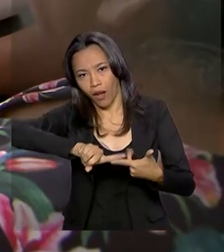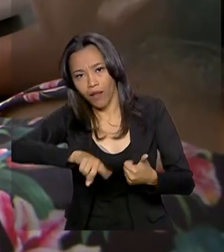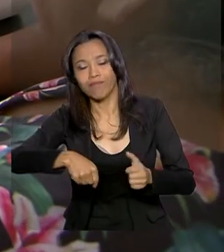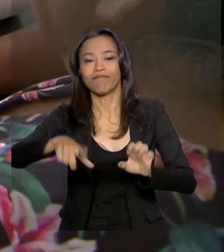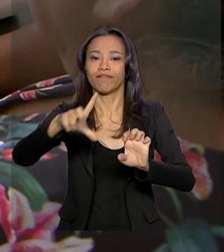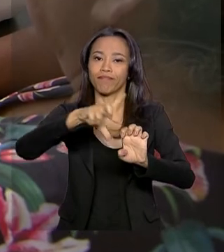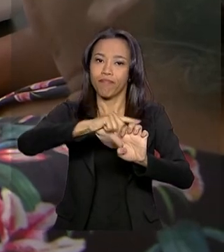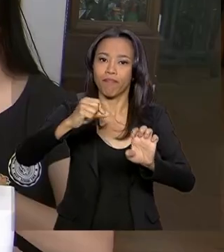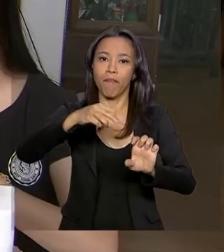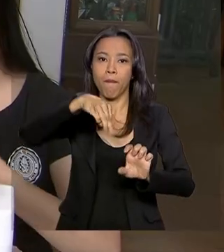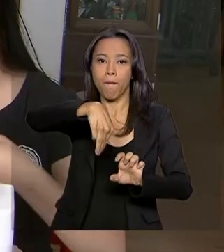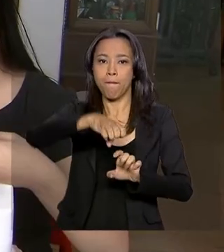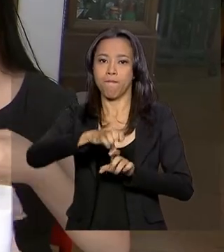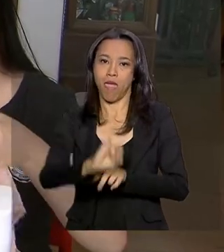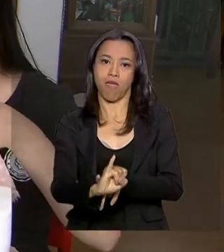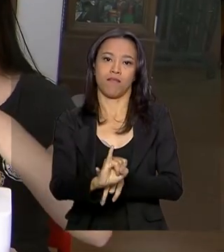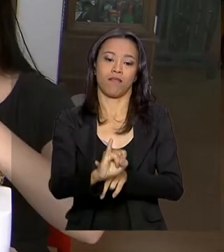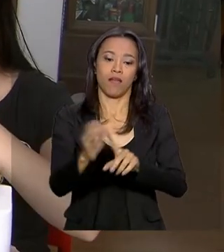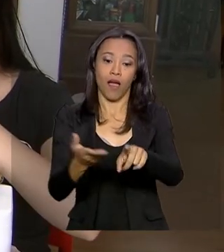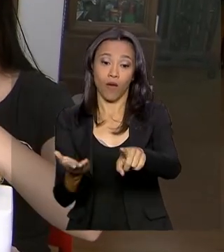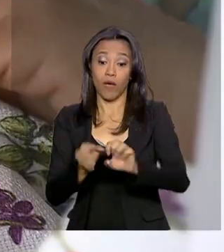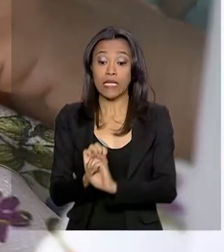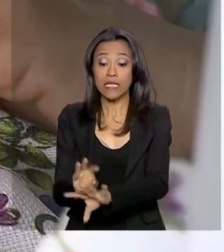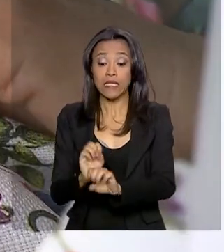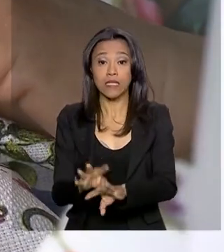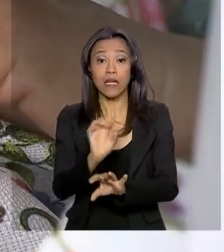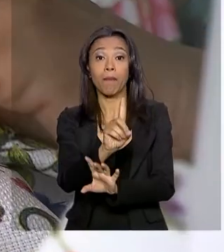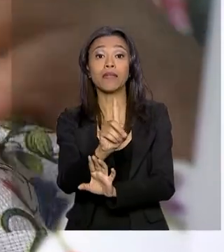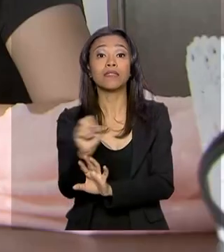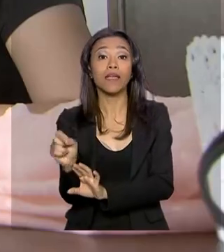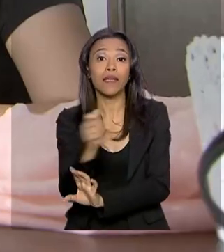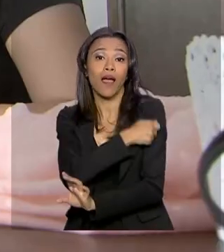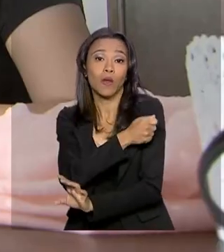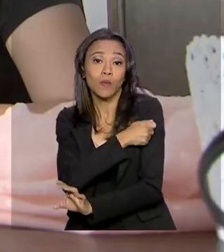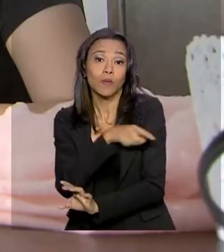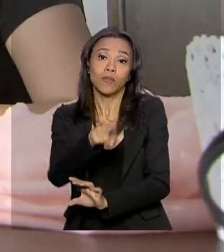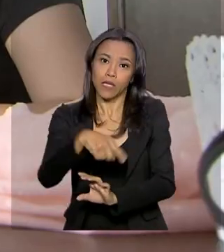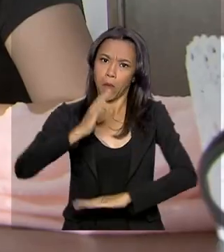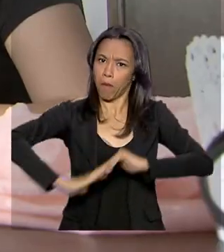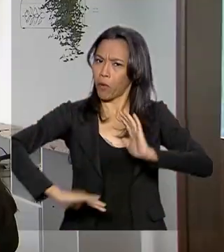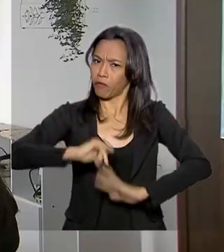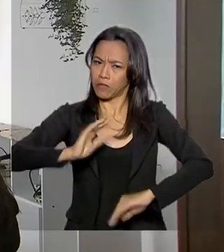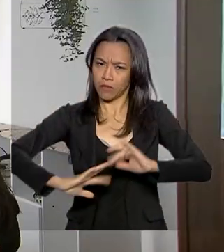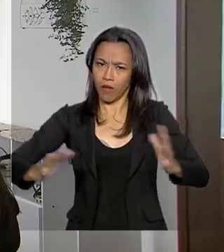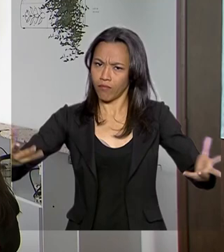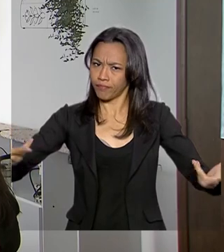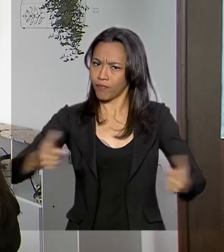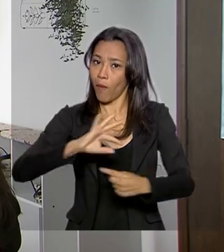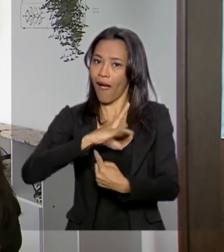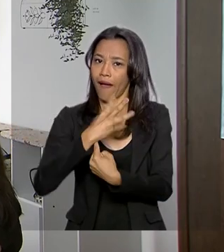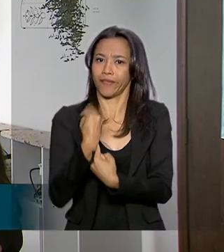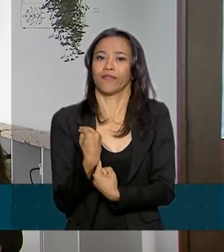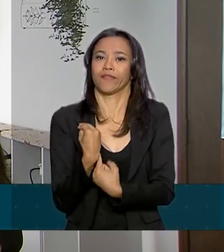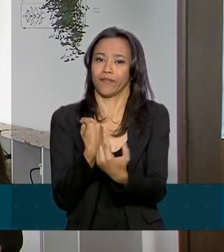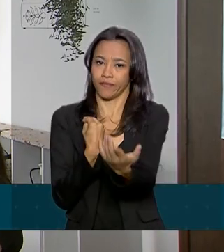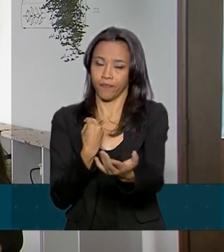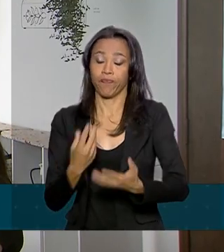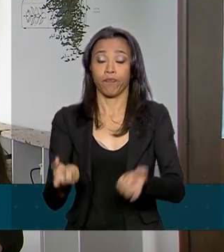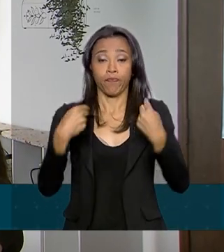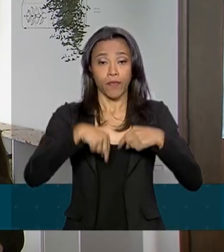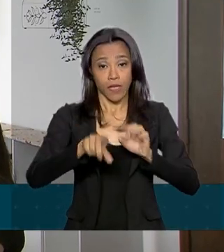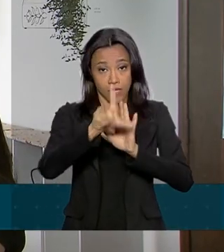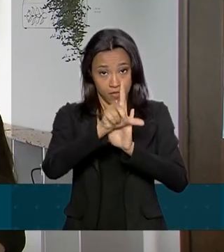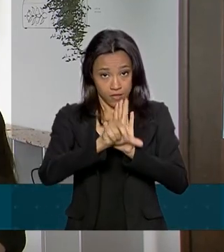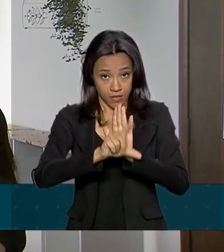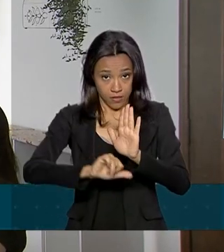Hoje, ela ensina costura para mais de 100 alunos que consideram a profissão uma arte. Neste mês de julho, a legislação que